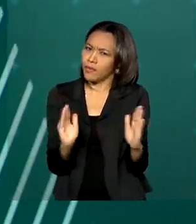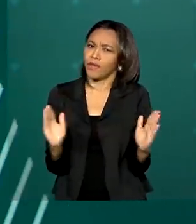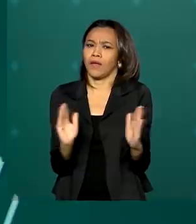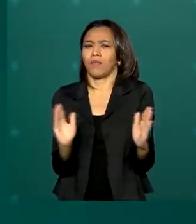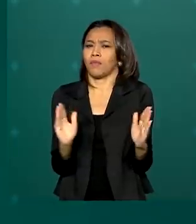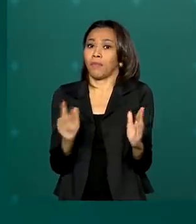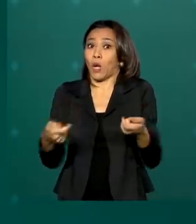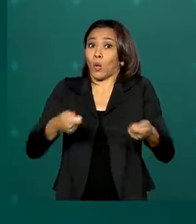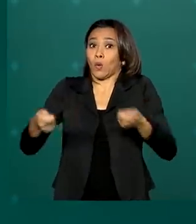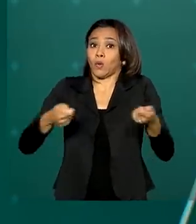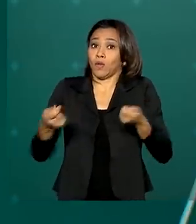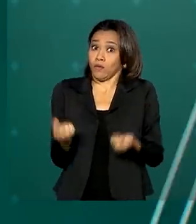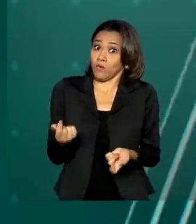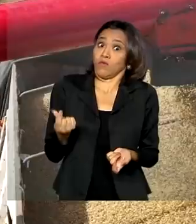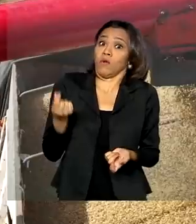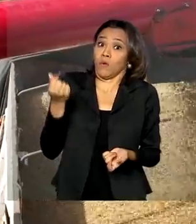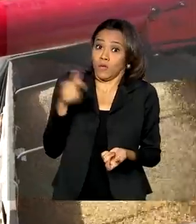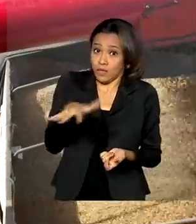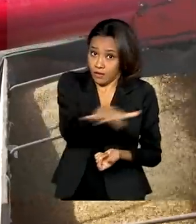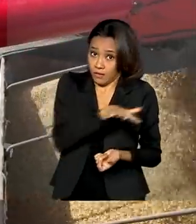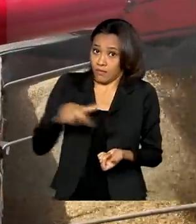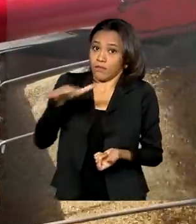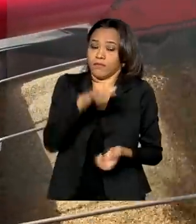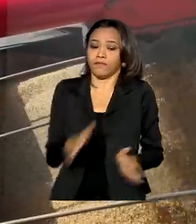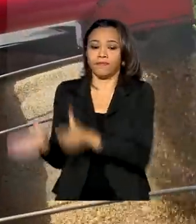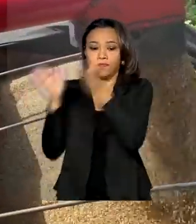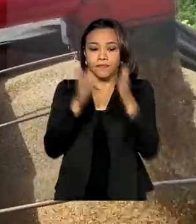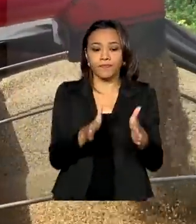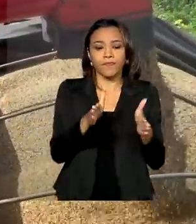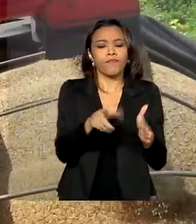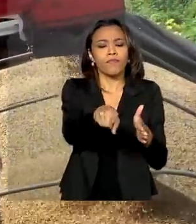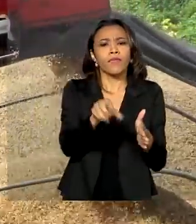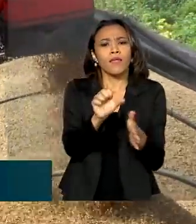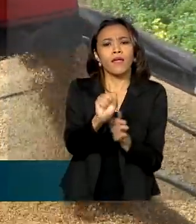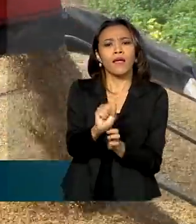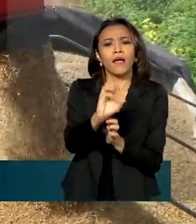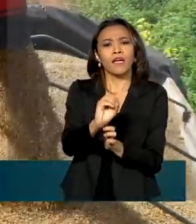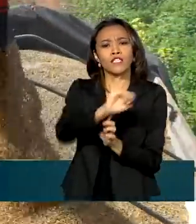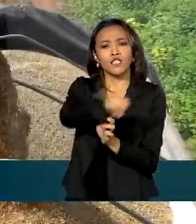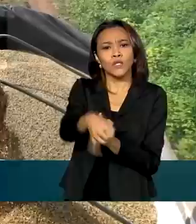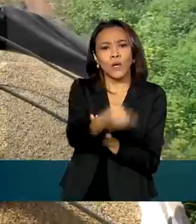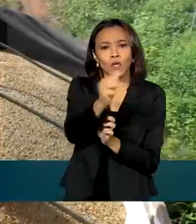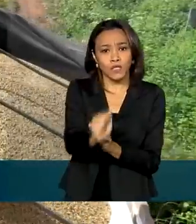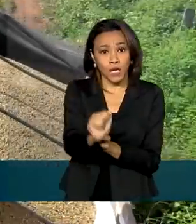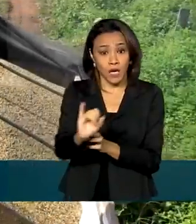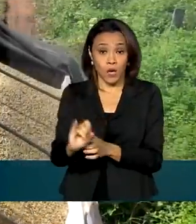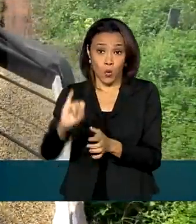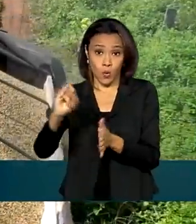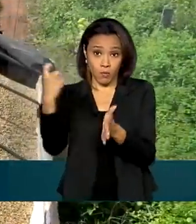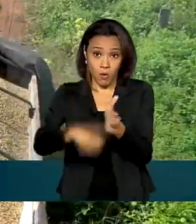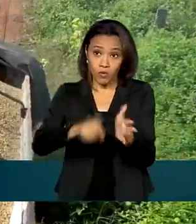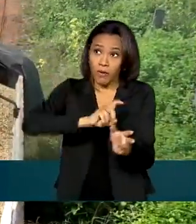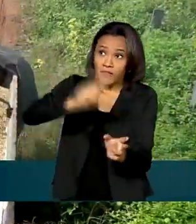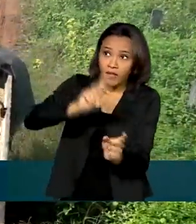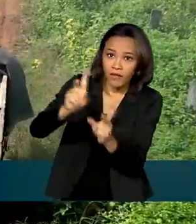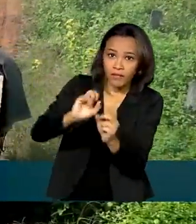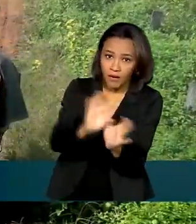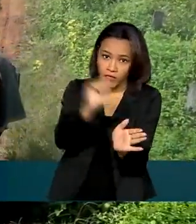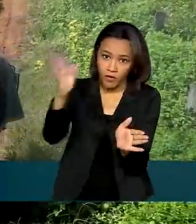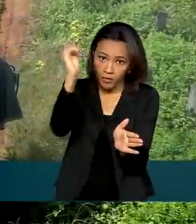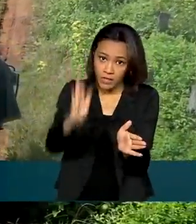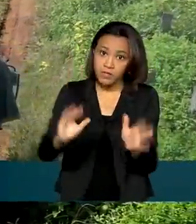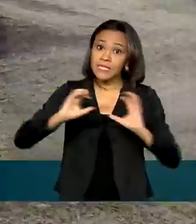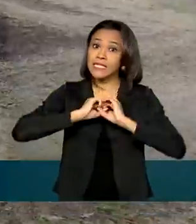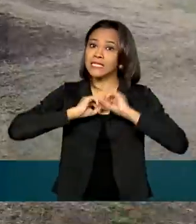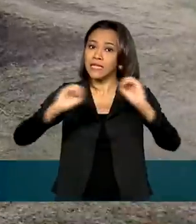preços no setor de alimentos. No caso da soja, o imposto sobre importação fica zerado até 15